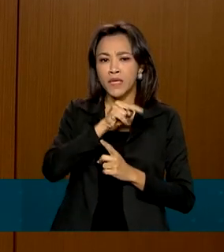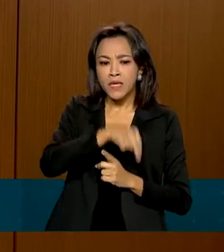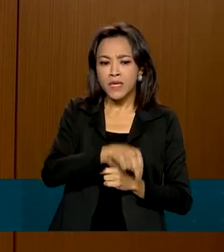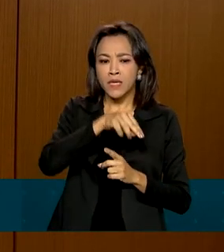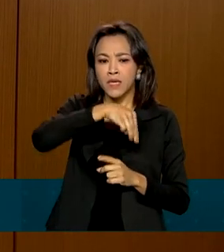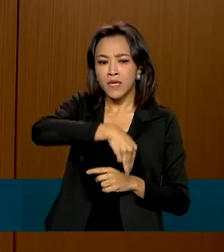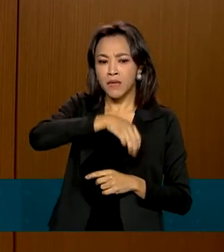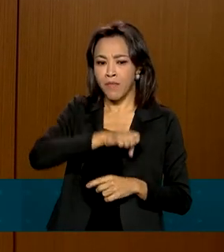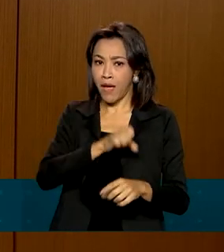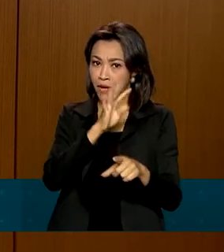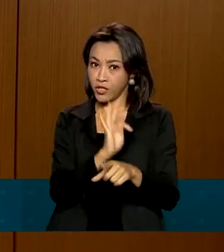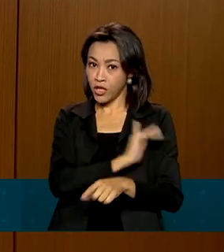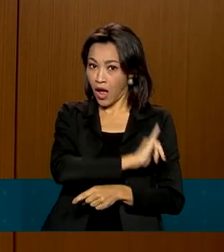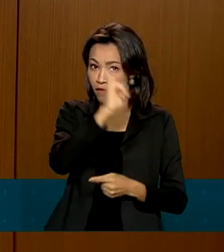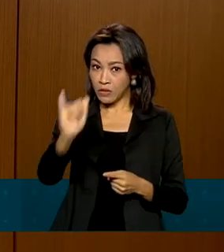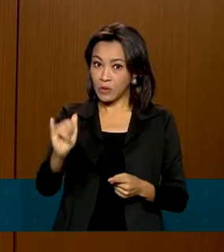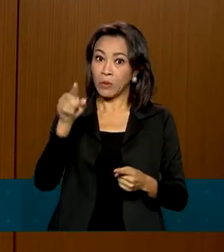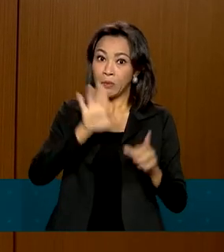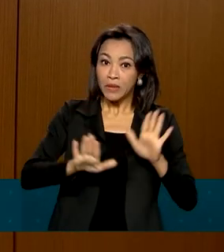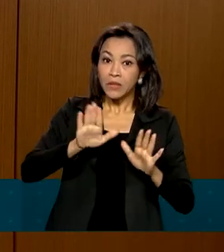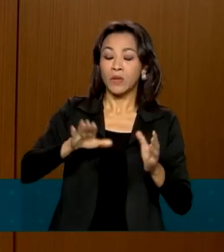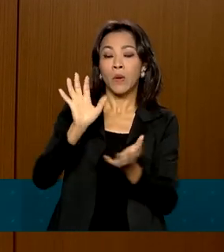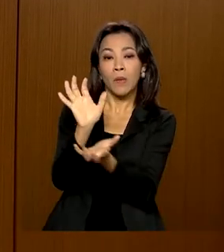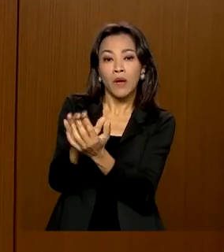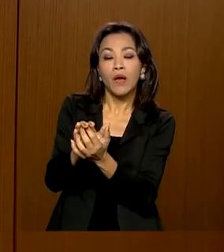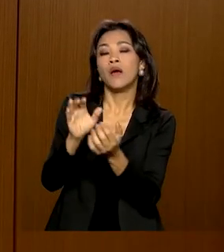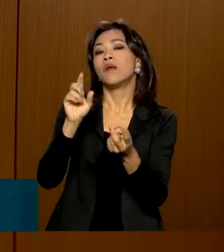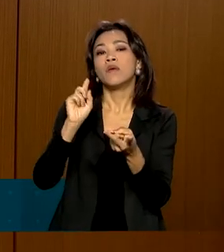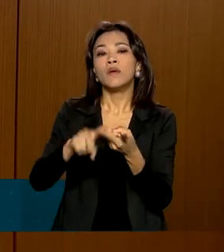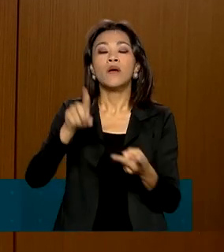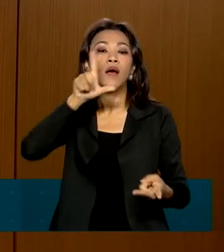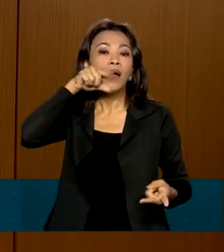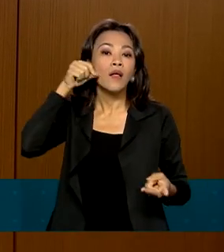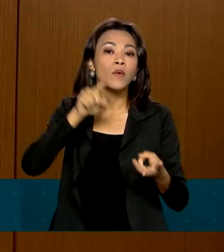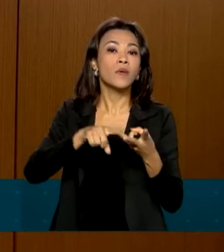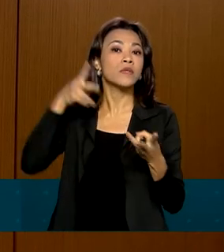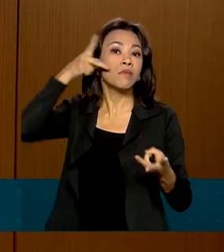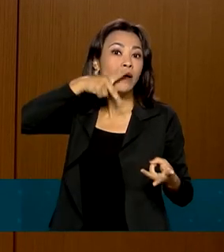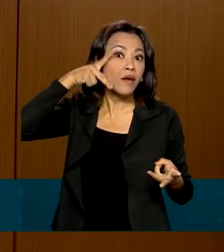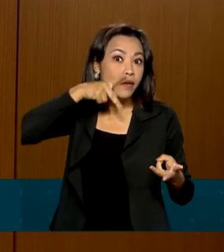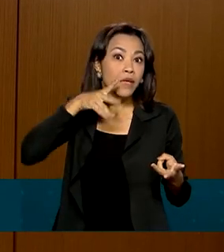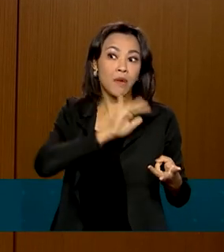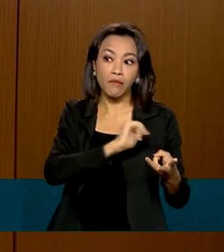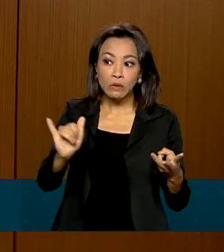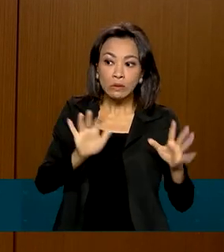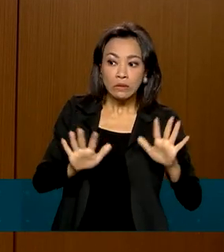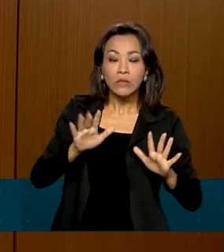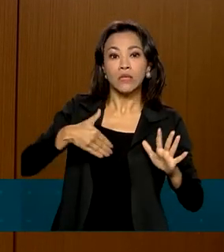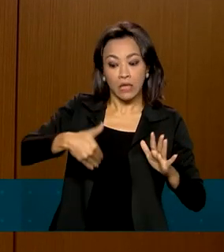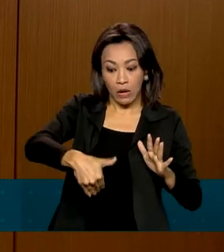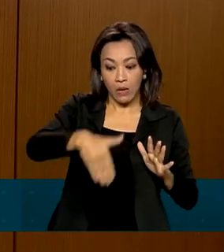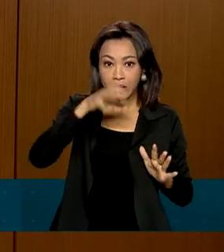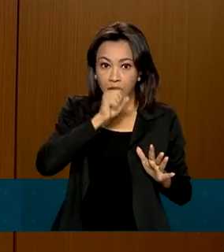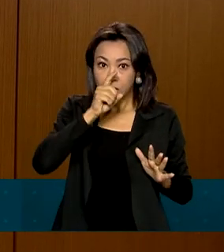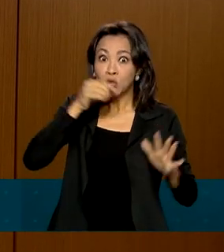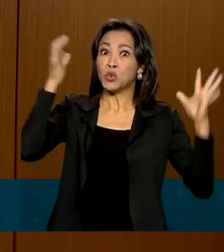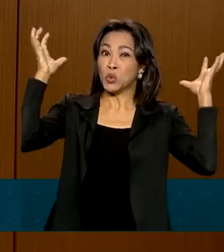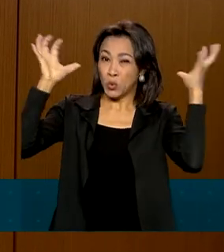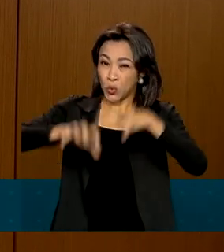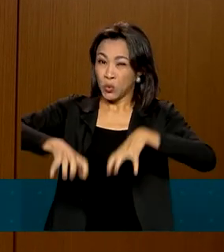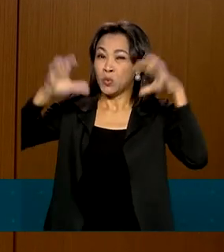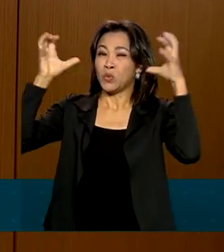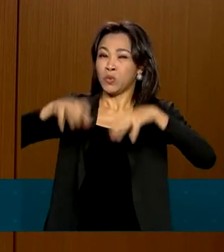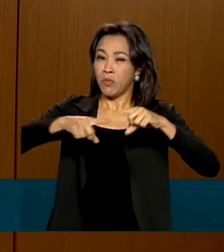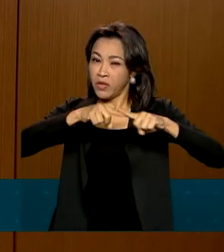vermelho para os estados de Pernambuco, Alagoas e Paraíba. E a previsão é de mais chuvas neste final de semana, que podem